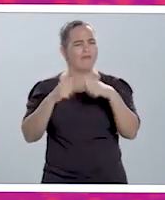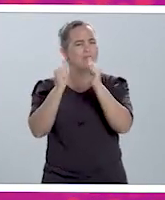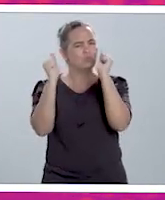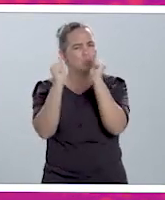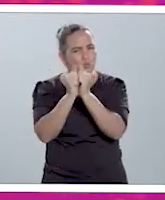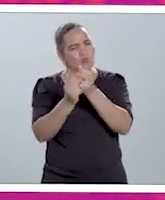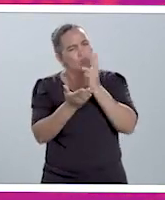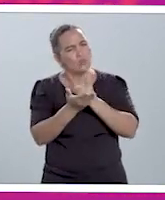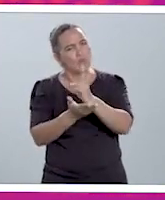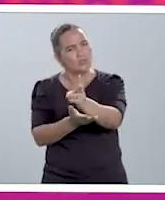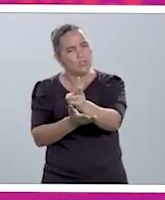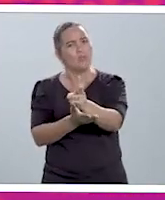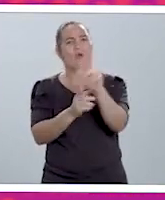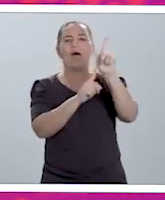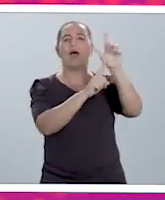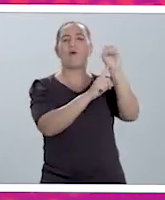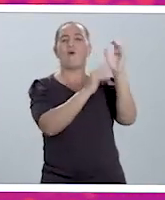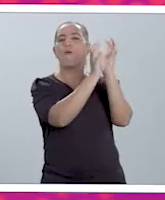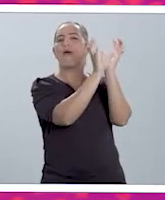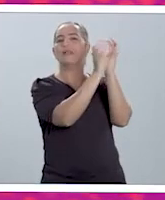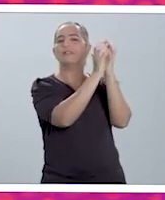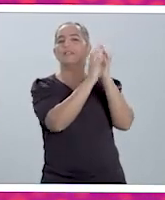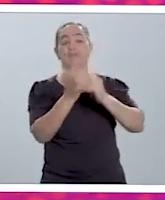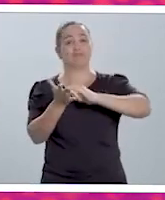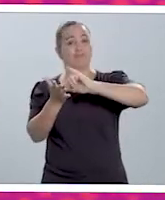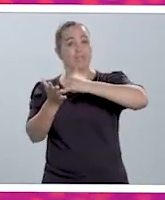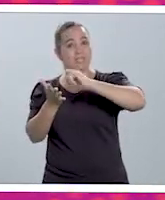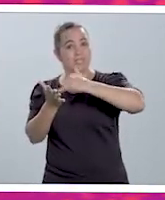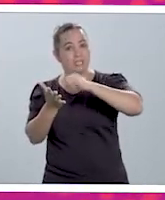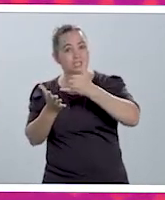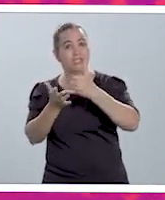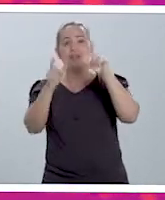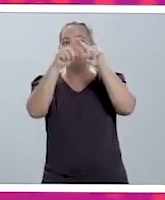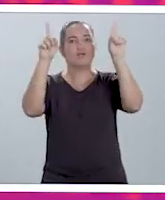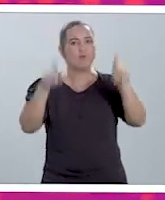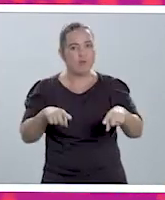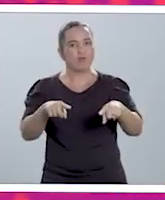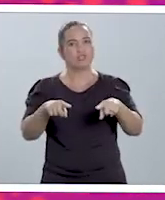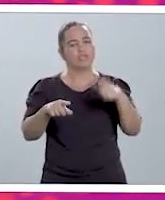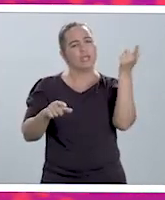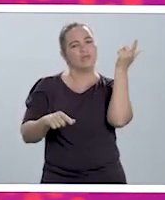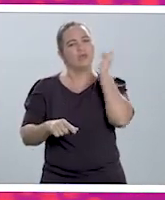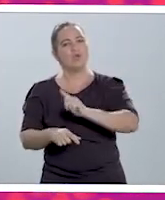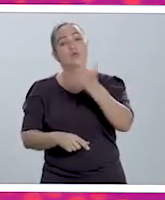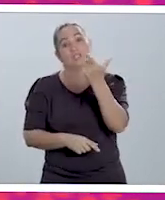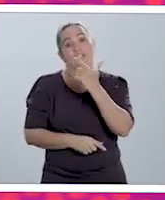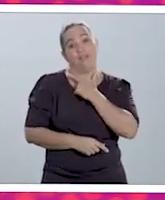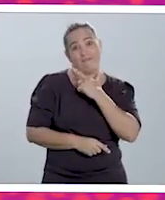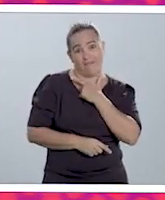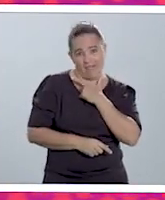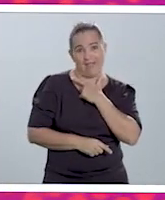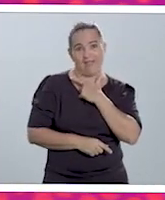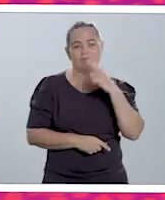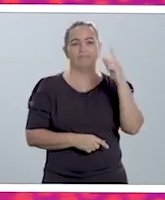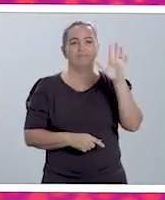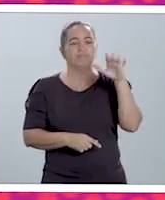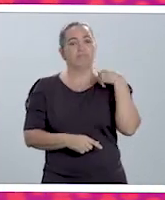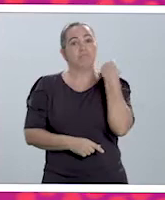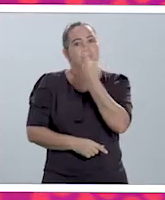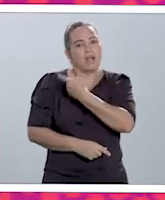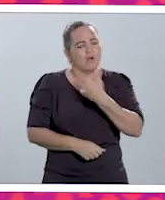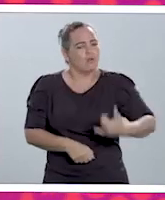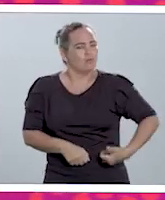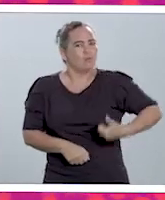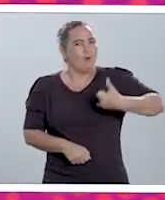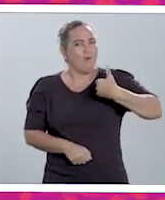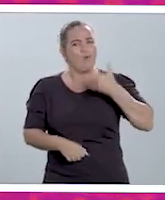Vamos juntos, vamos em frente. Gol Recife! Inscreva-se no Gol Recife e conquiste a sua vaga. Para nós é